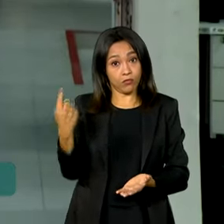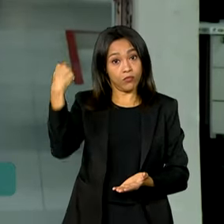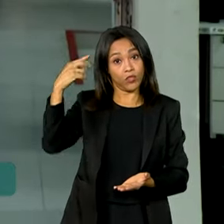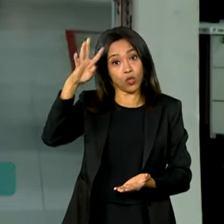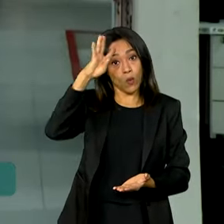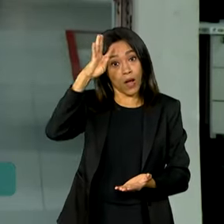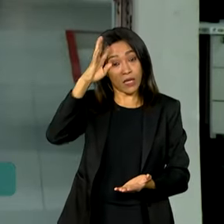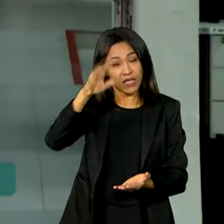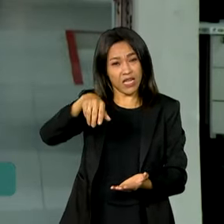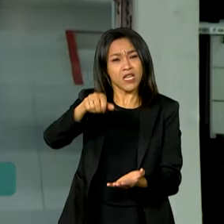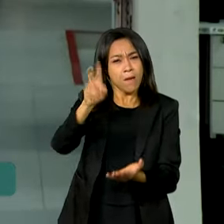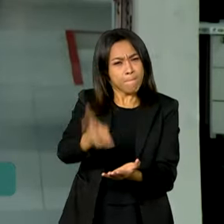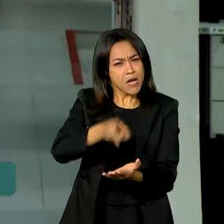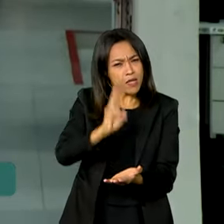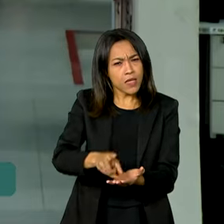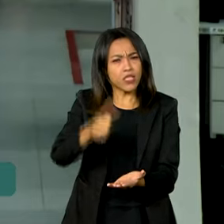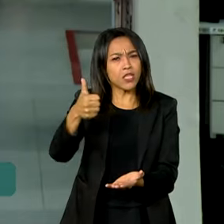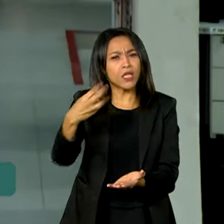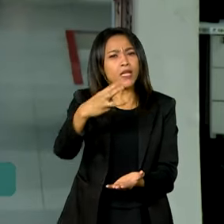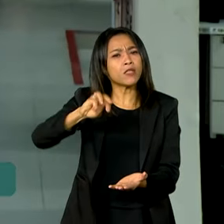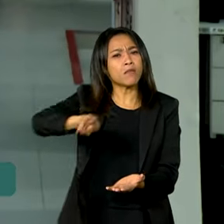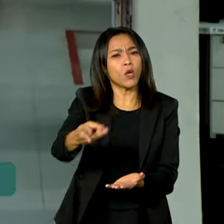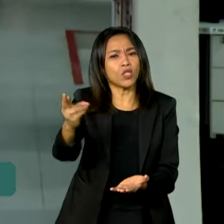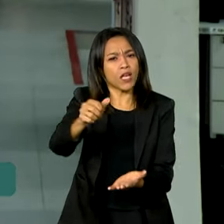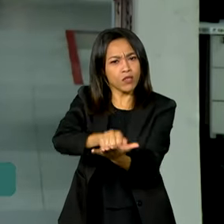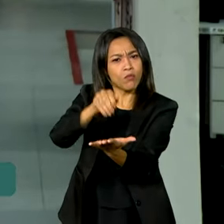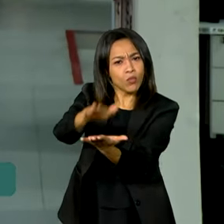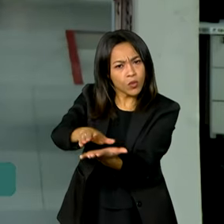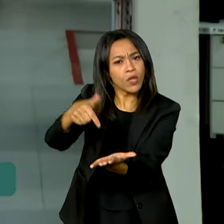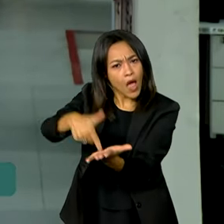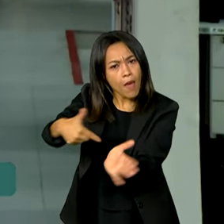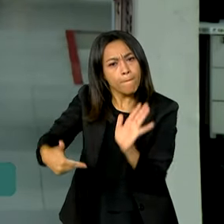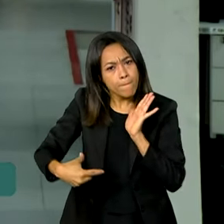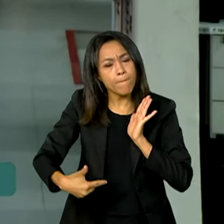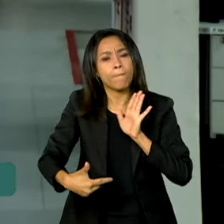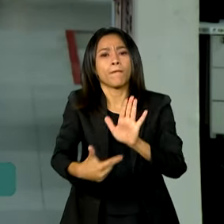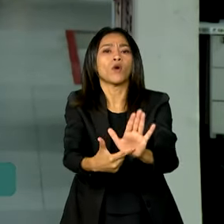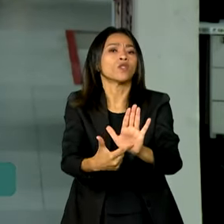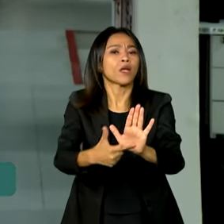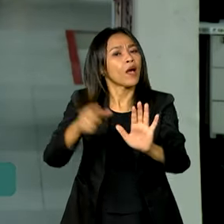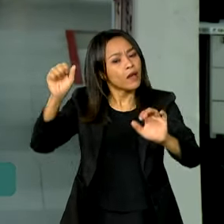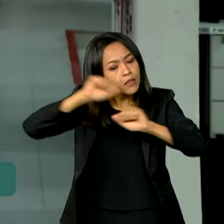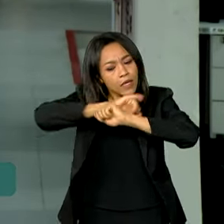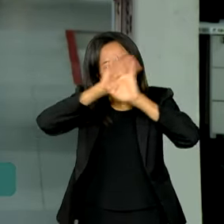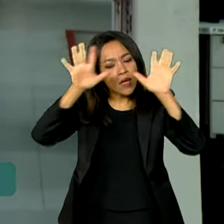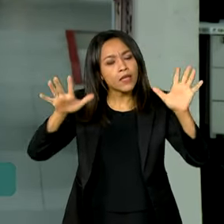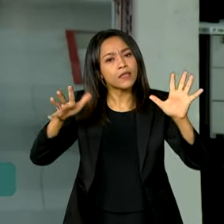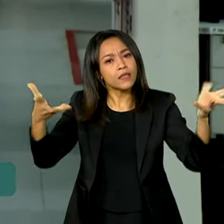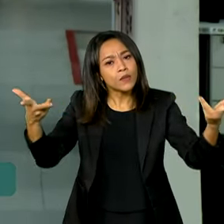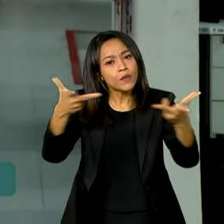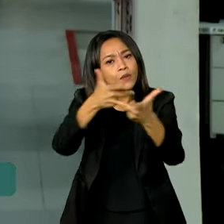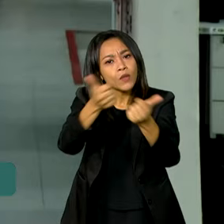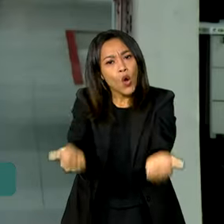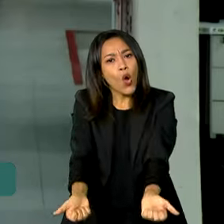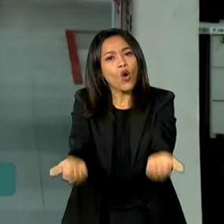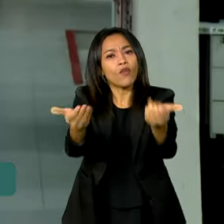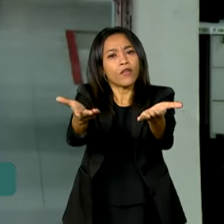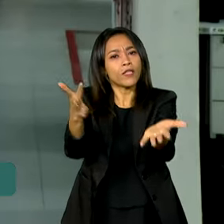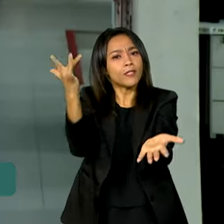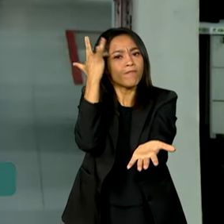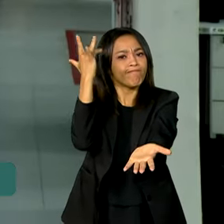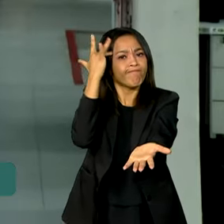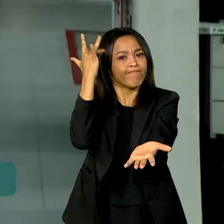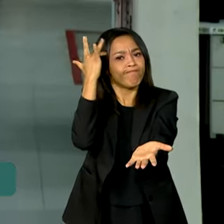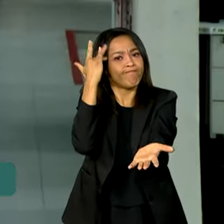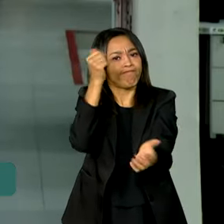mais de 13 milhões de reais é uma forma de ressaltar a importância da transparência e da eficiência dos serviços prestados